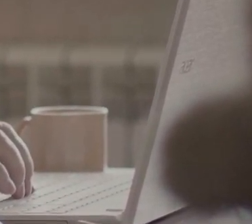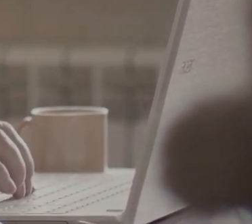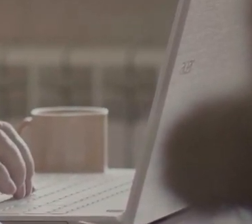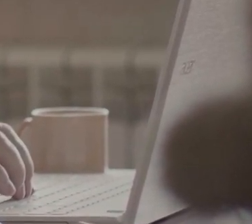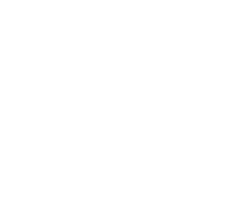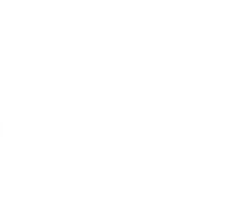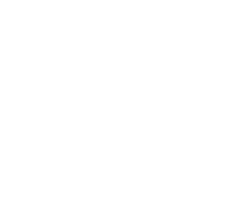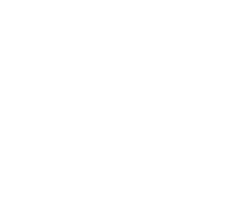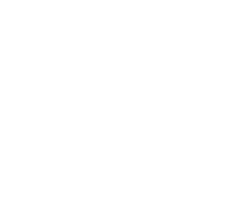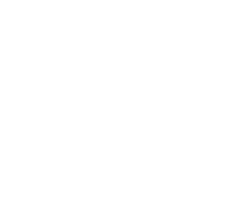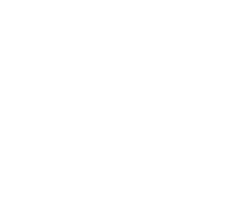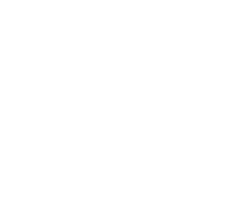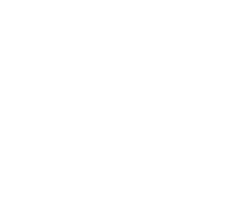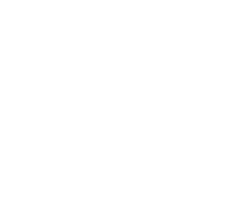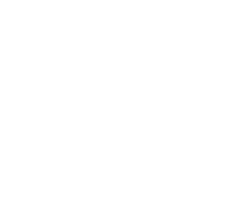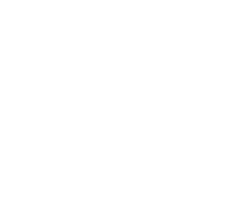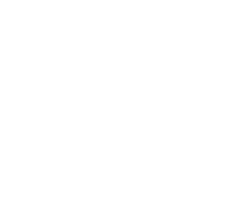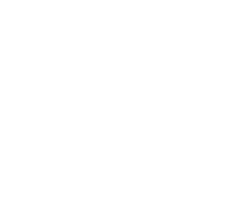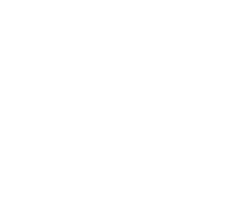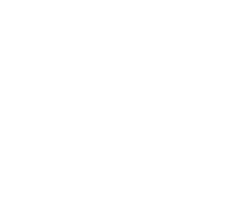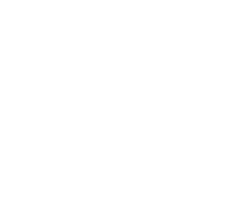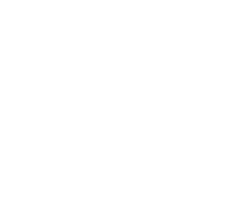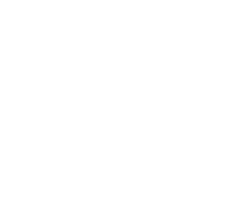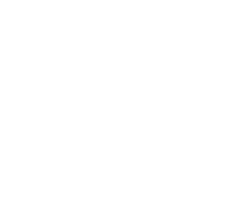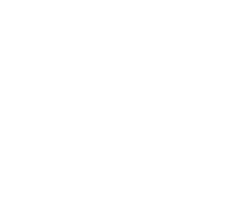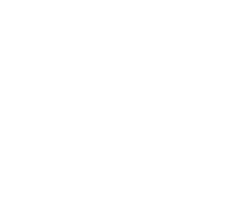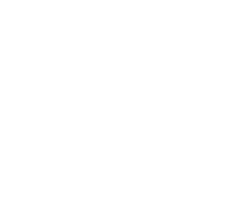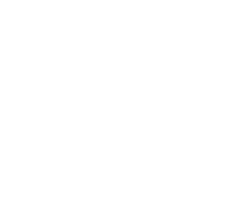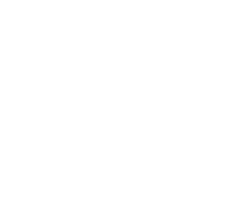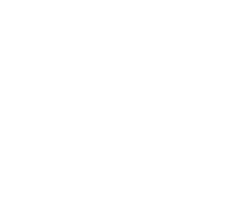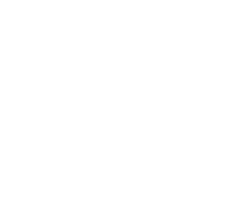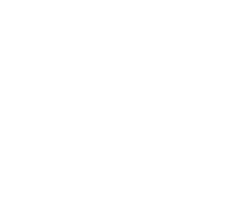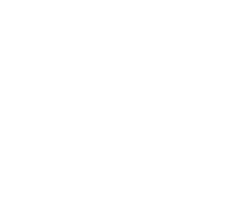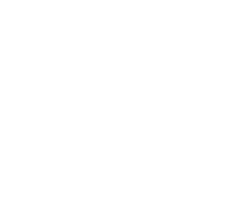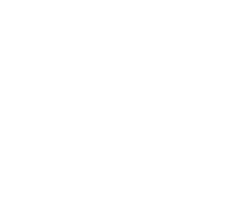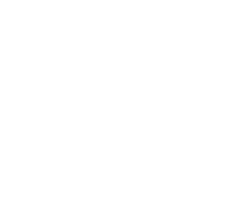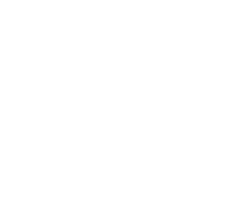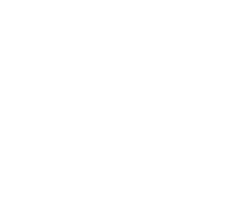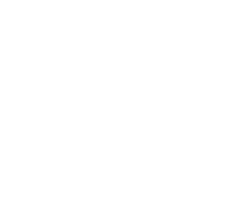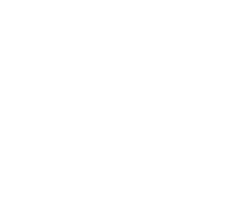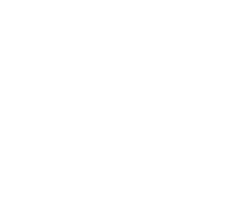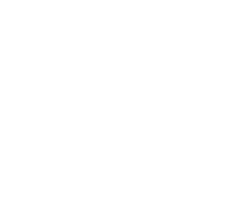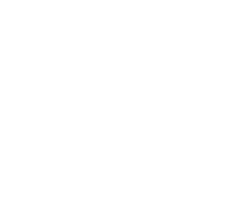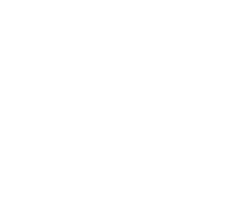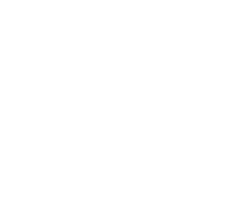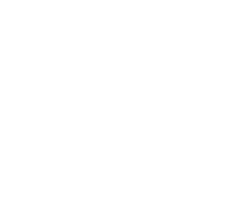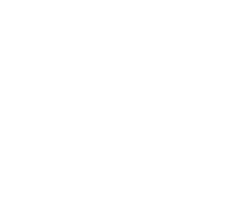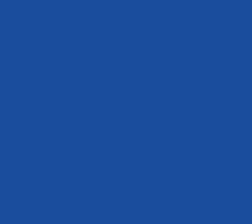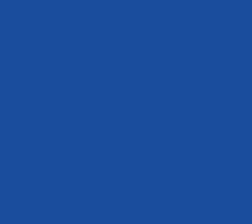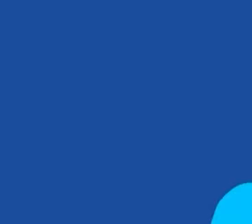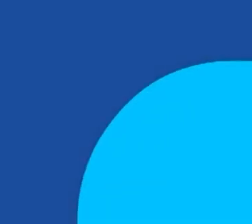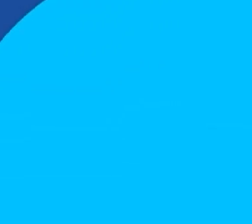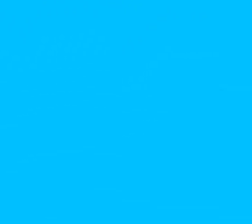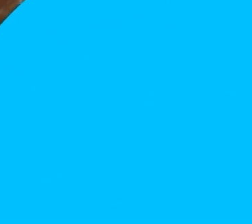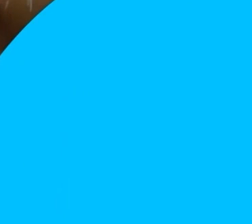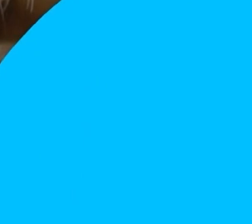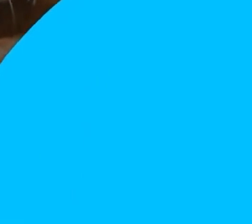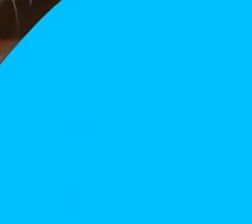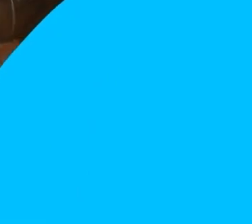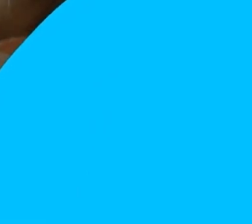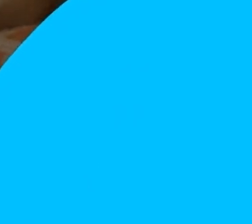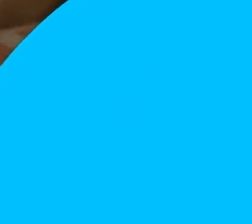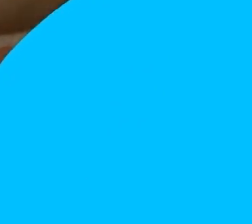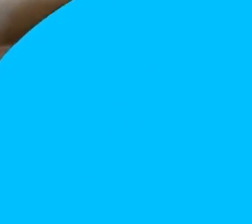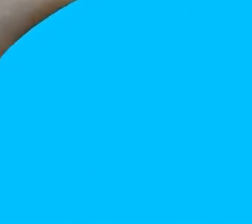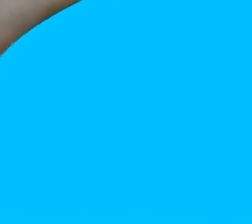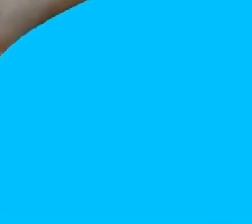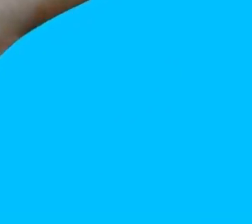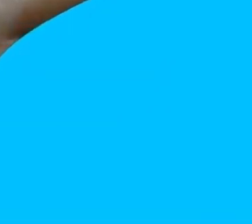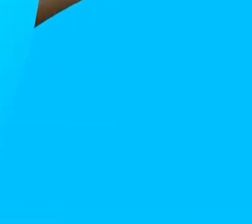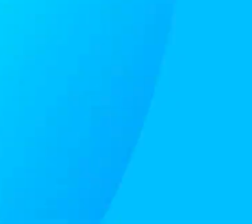vamos